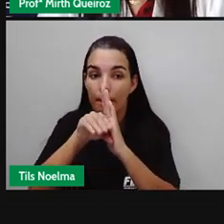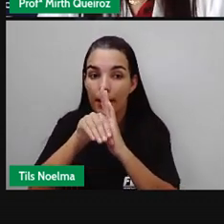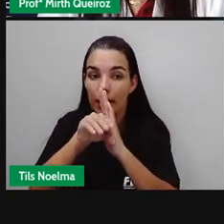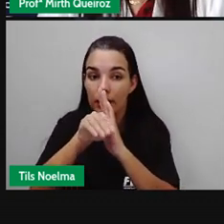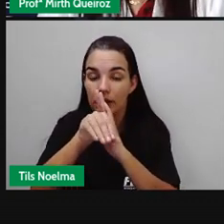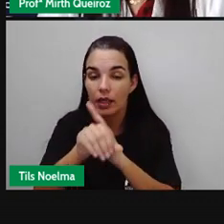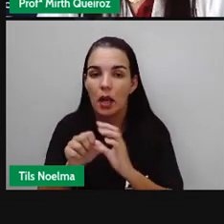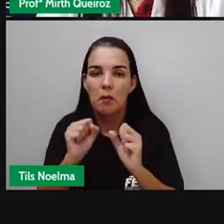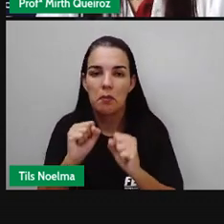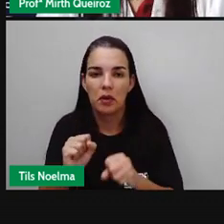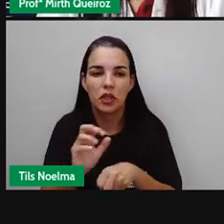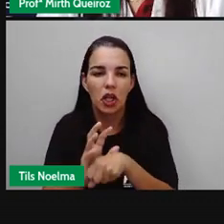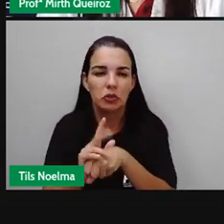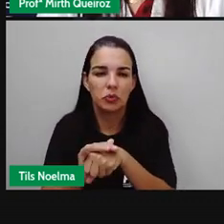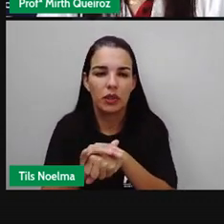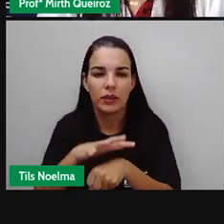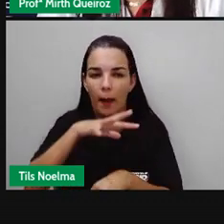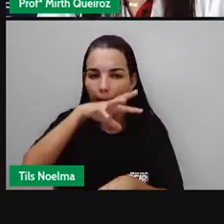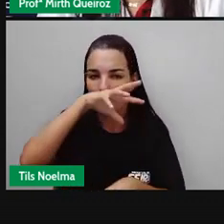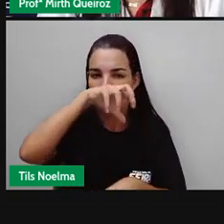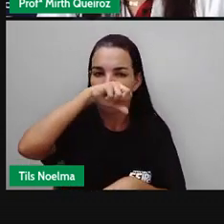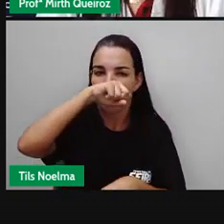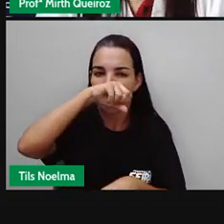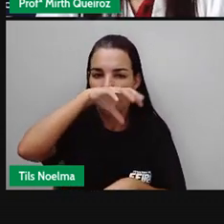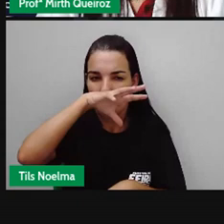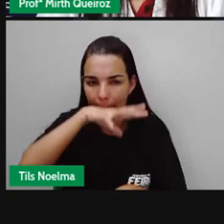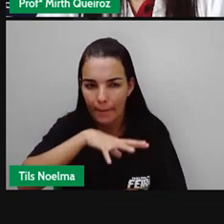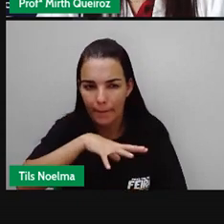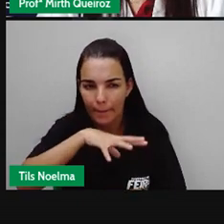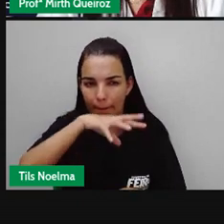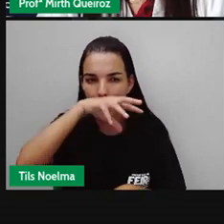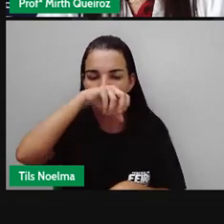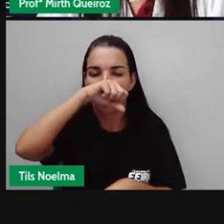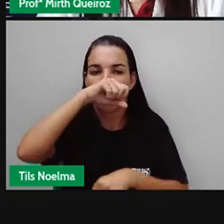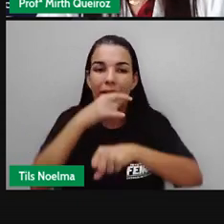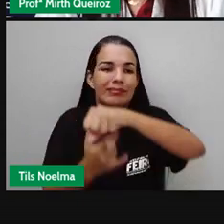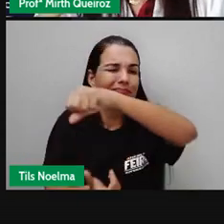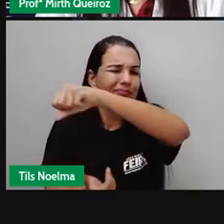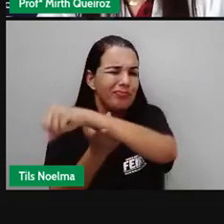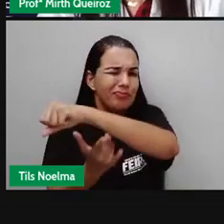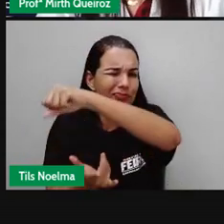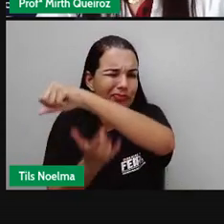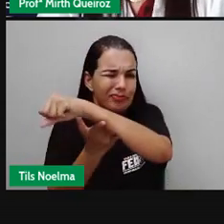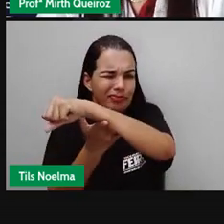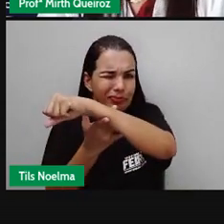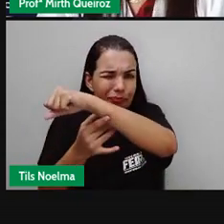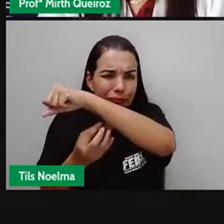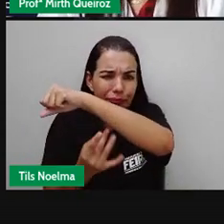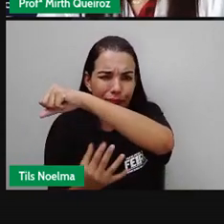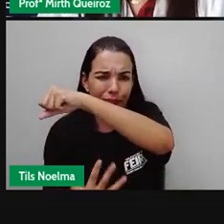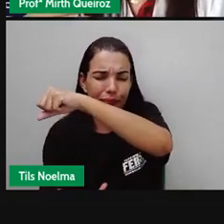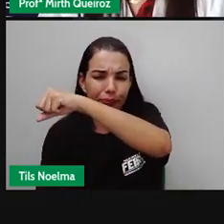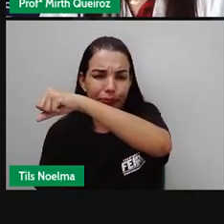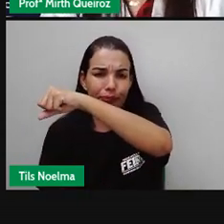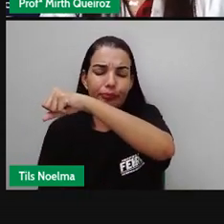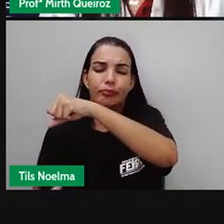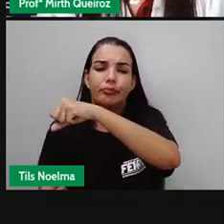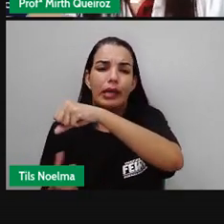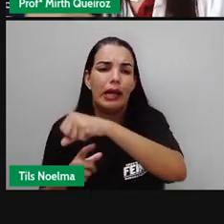respiratórias, diarreias, gastroenterites, né? Herpes,